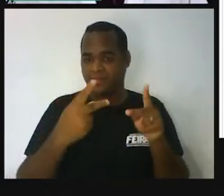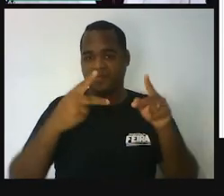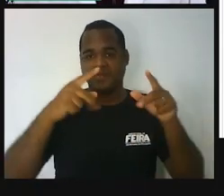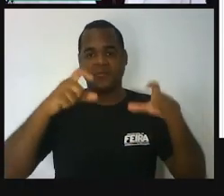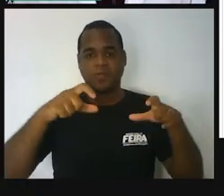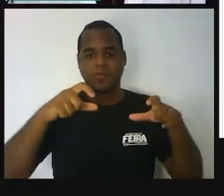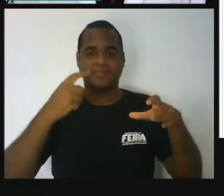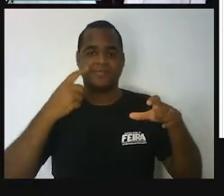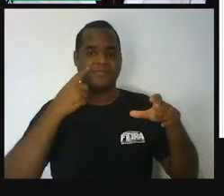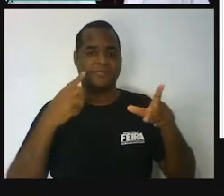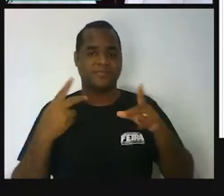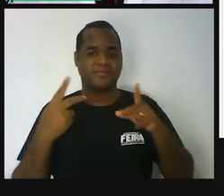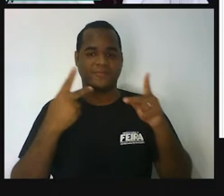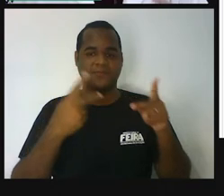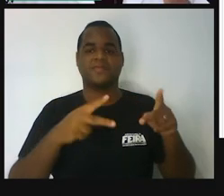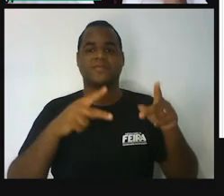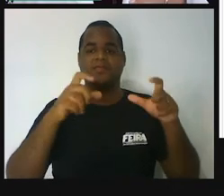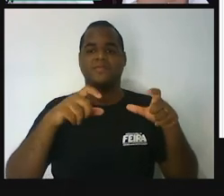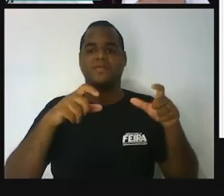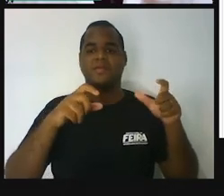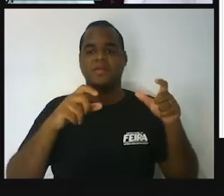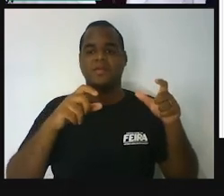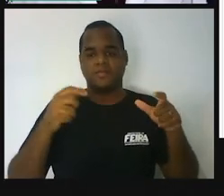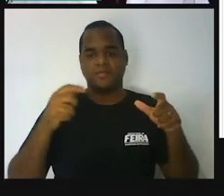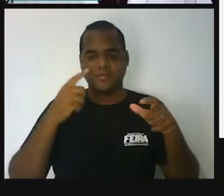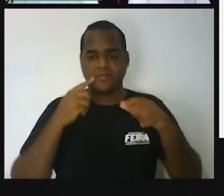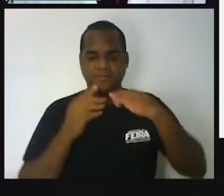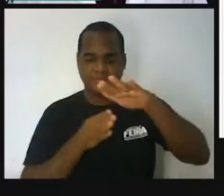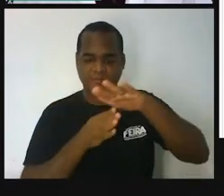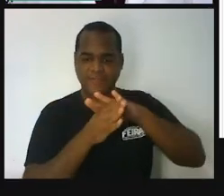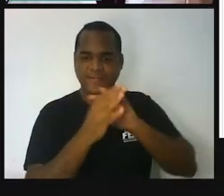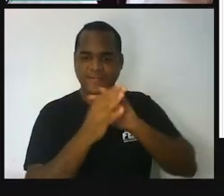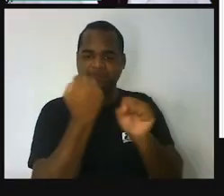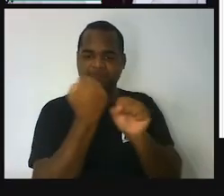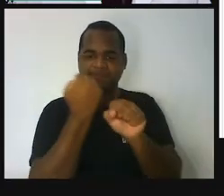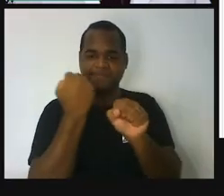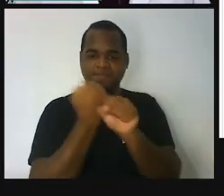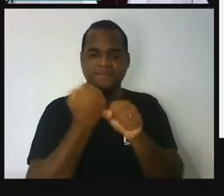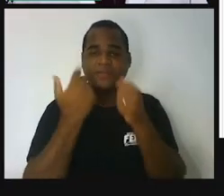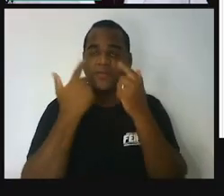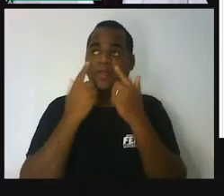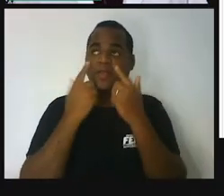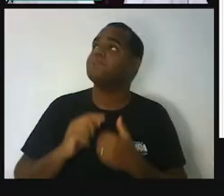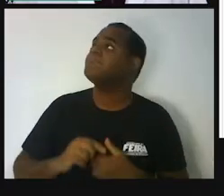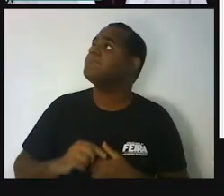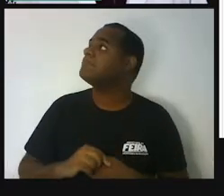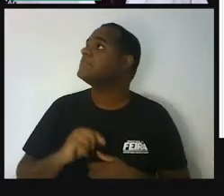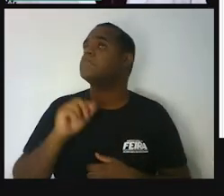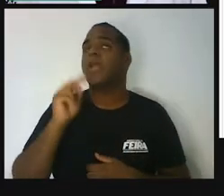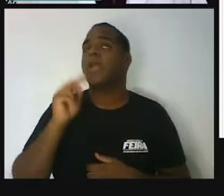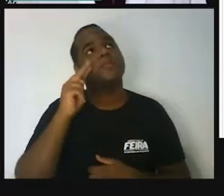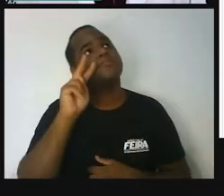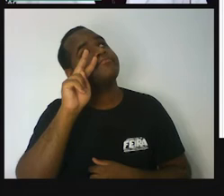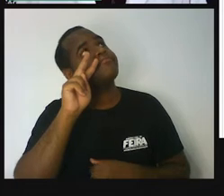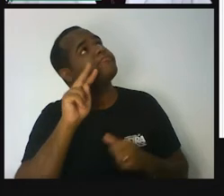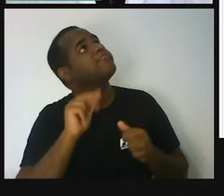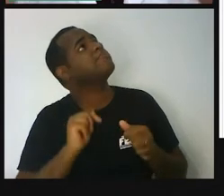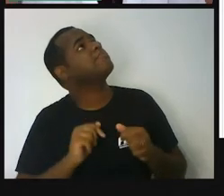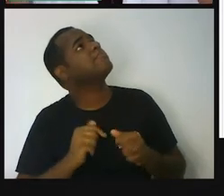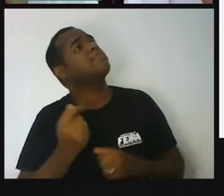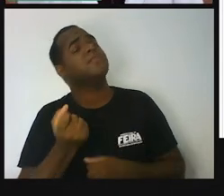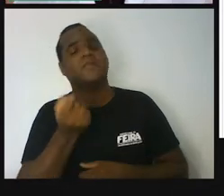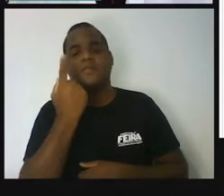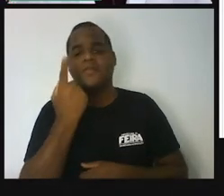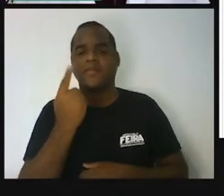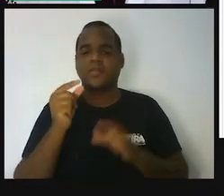e eu entrei embaixo dessa construção e olhei para o teto. E ao olhar para o teto, a